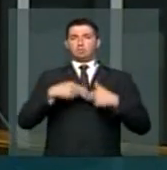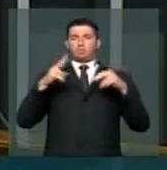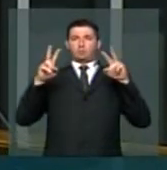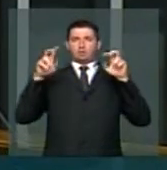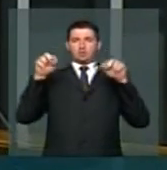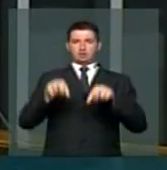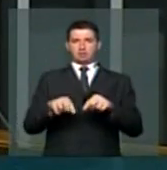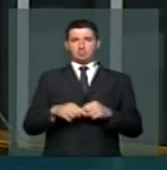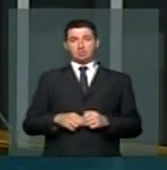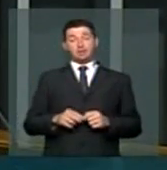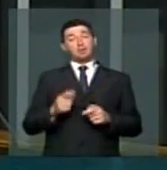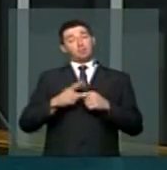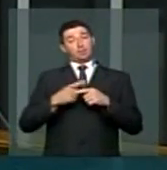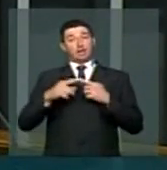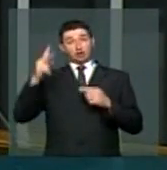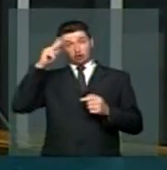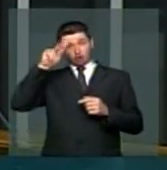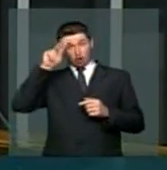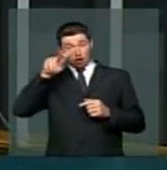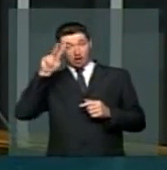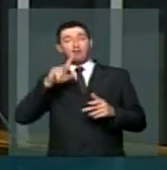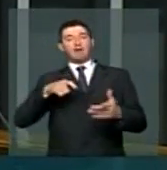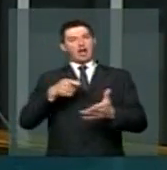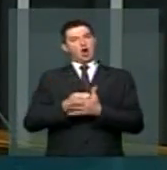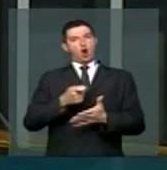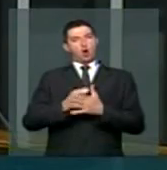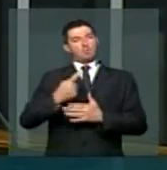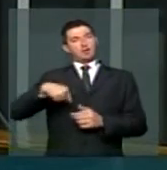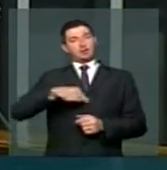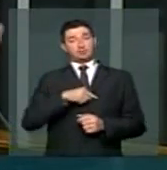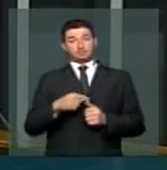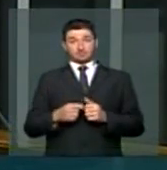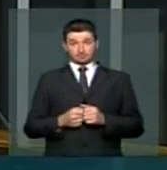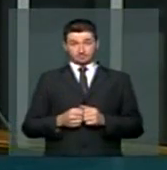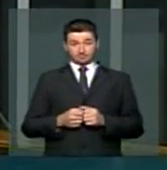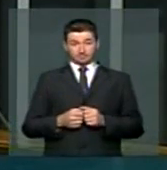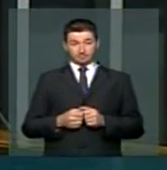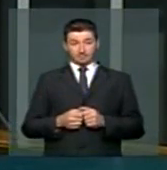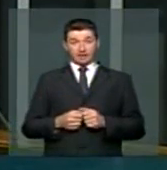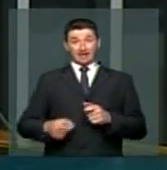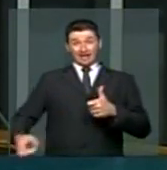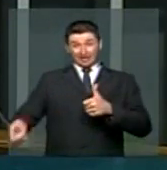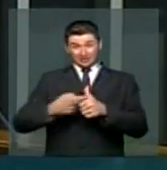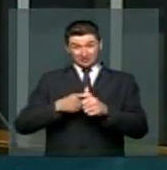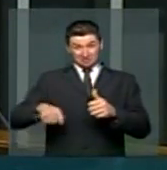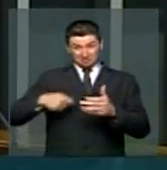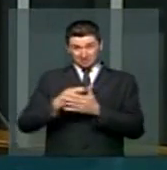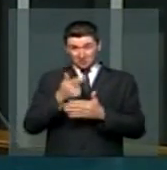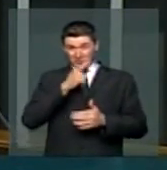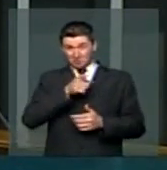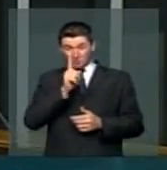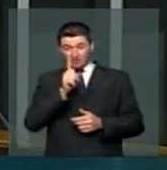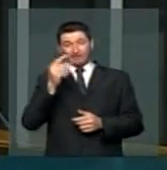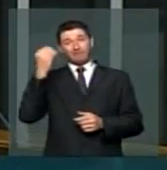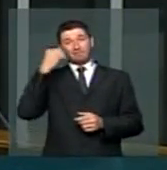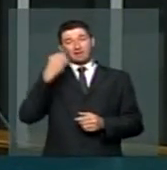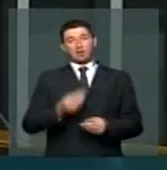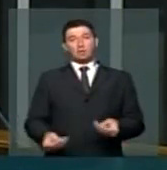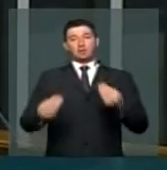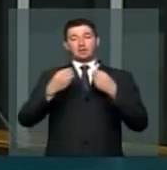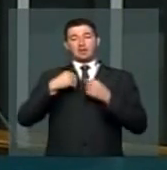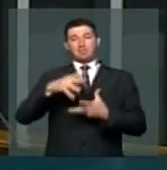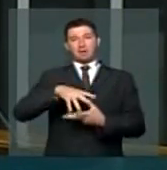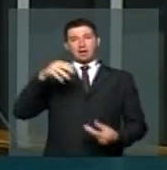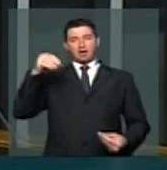ou a história nos cobrará caro. A dívida, quando impagável, adoece os ossos, enfraquece a alma, rouba